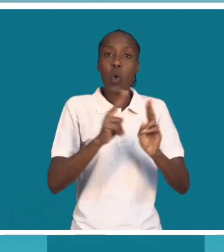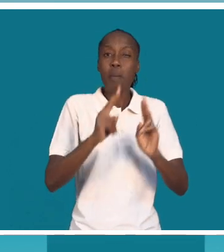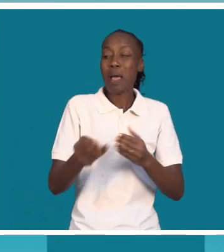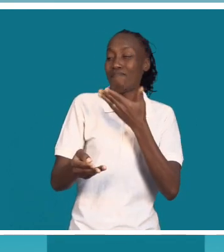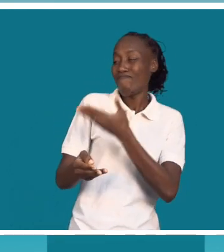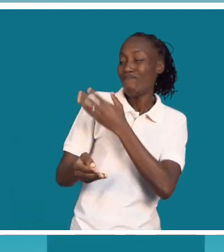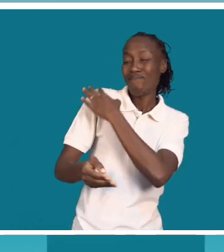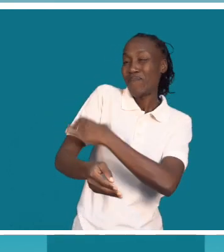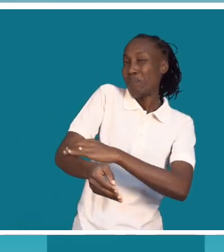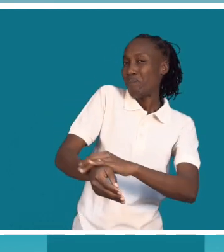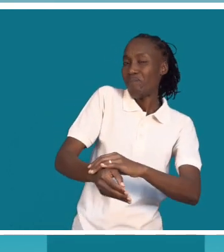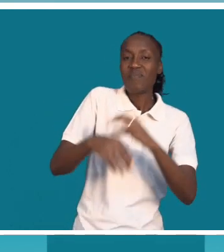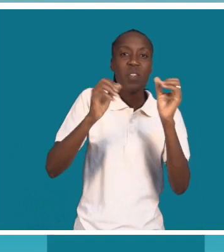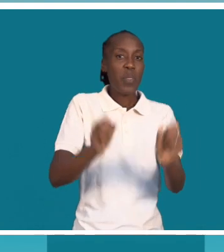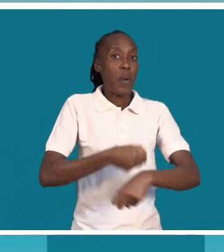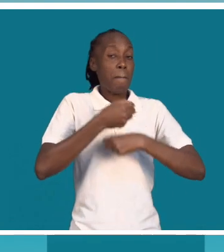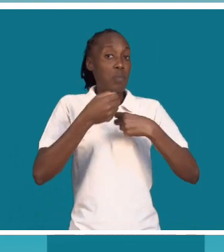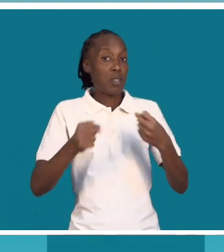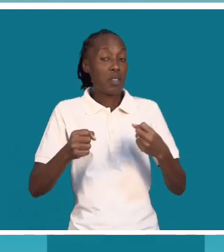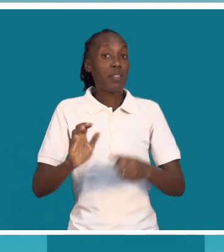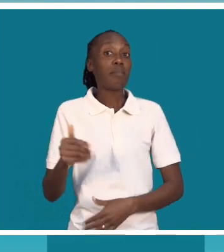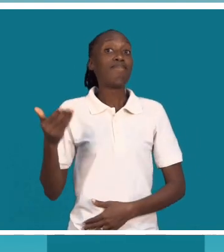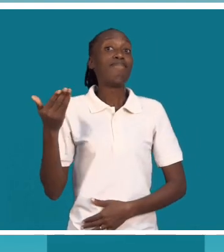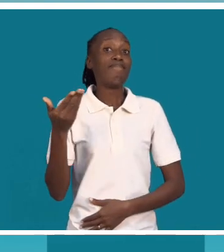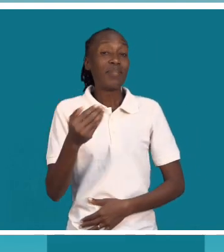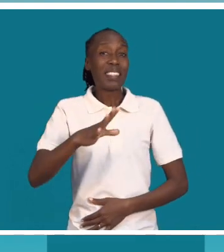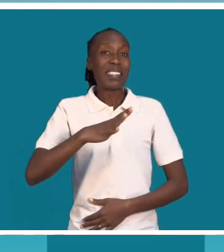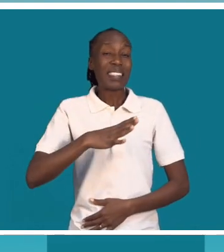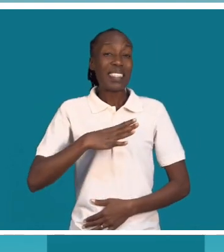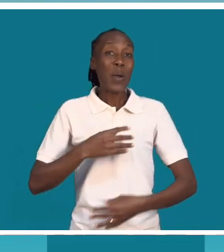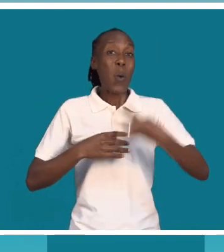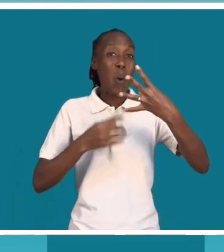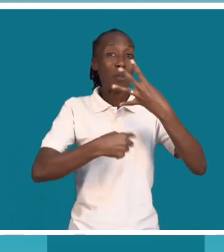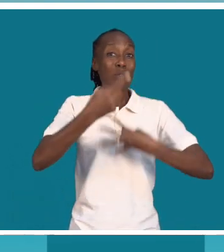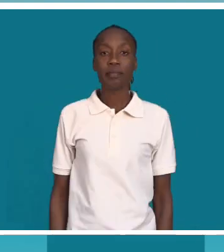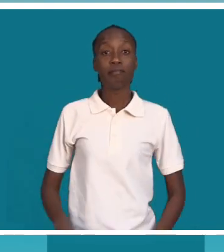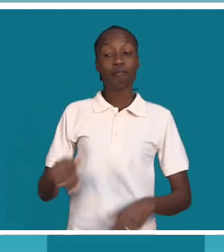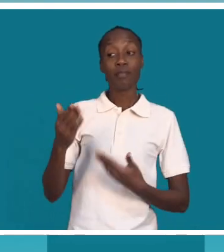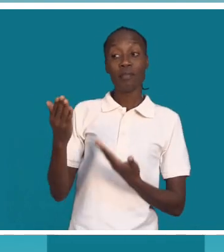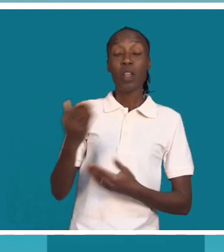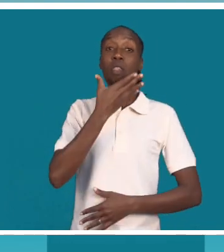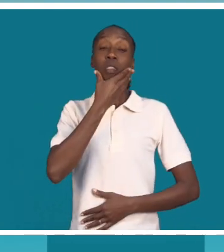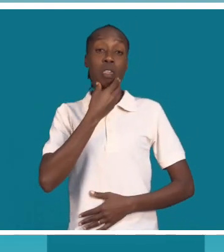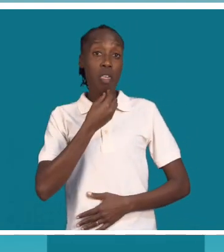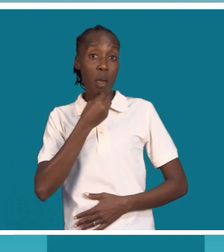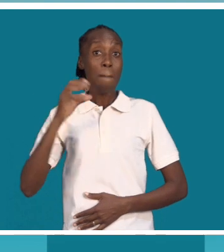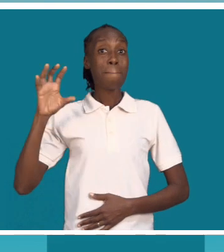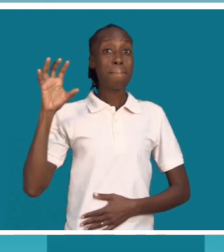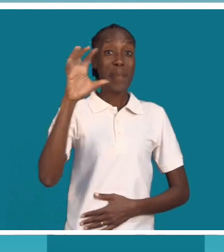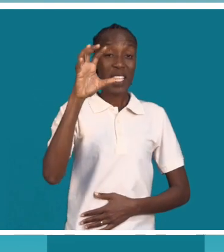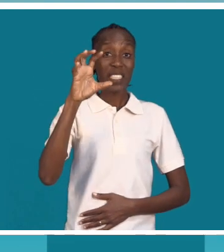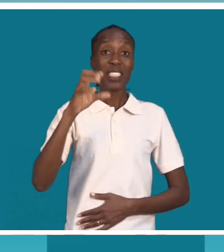esquerdo não, não mevo bem. Estas são... Tenho quatro operações por minha cabeça. Dersi Romeno, de